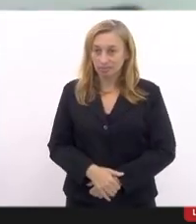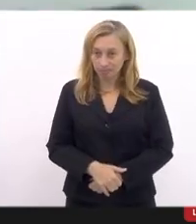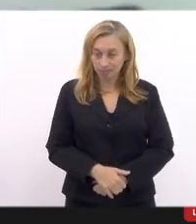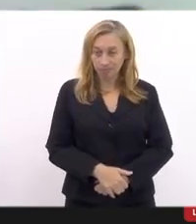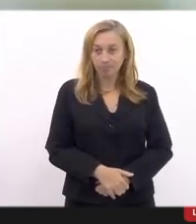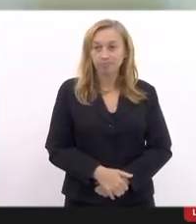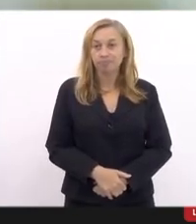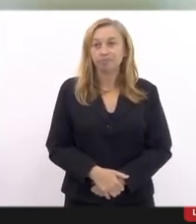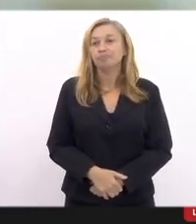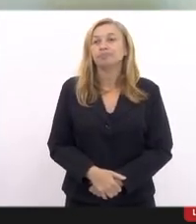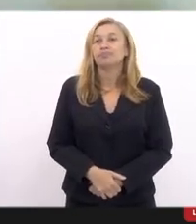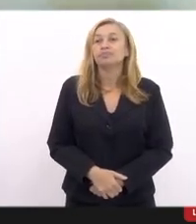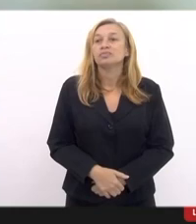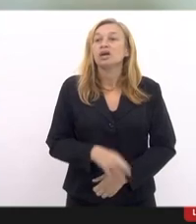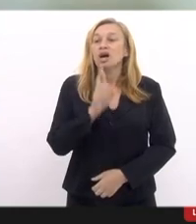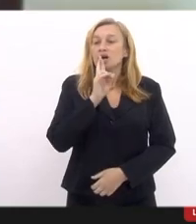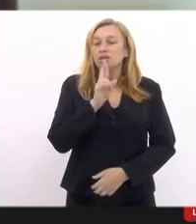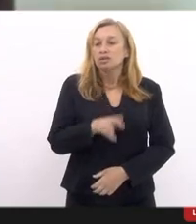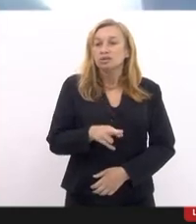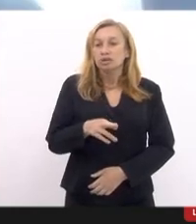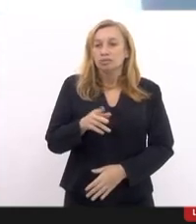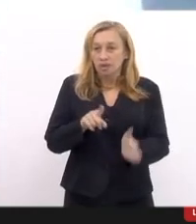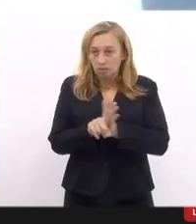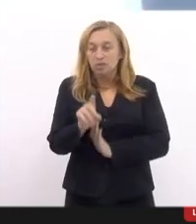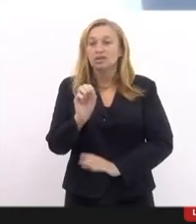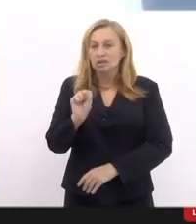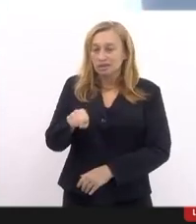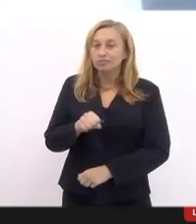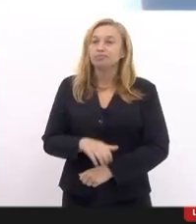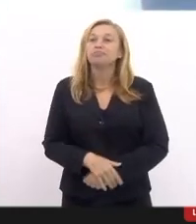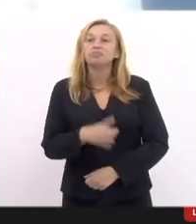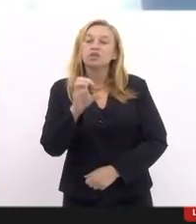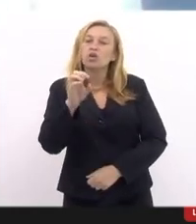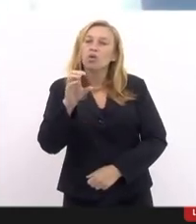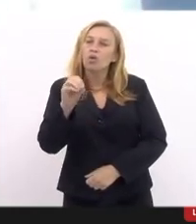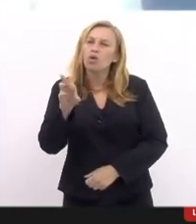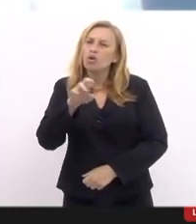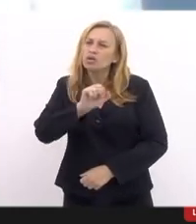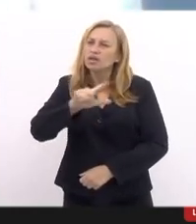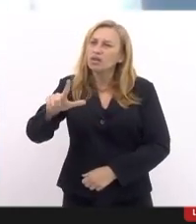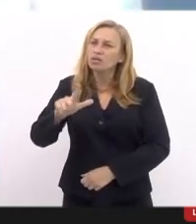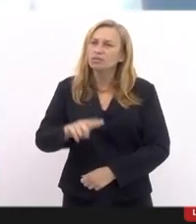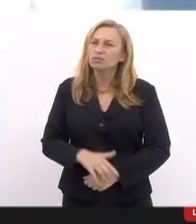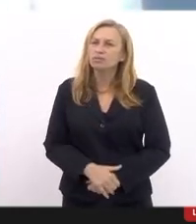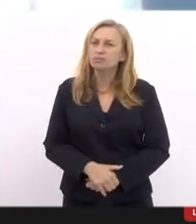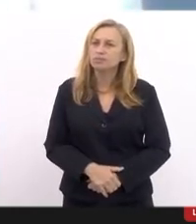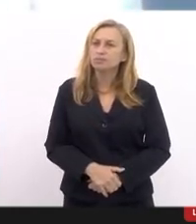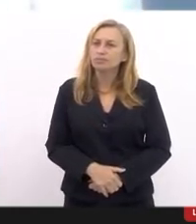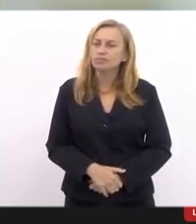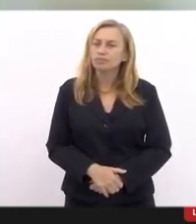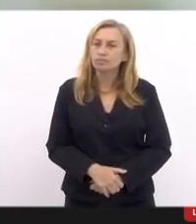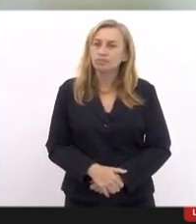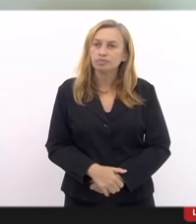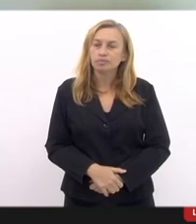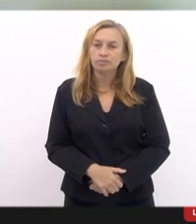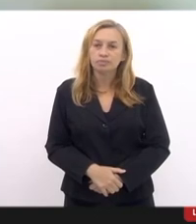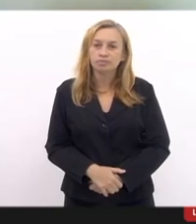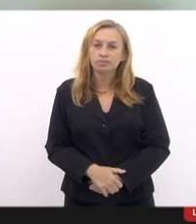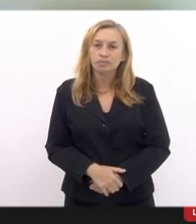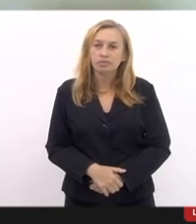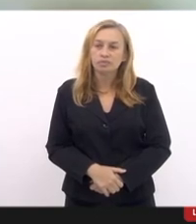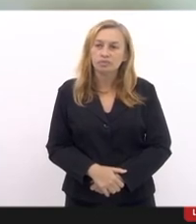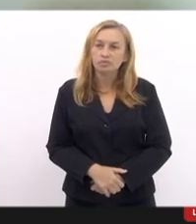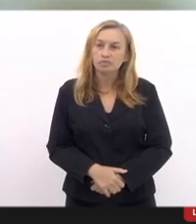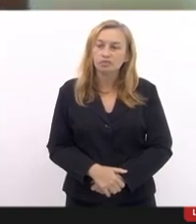Se eu respondi a pergunta do senhor. Respondeu. Coronel, deixa eu lhe dizer, coronel, chegou aqui já